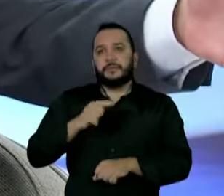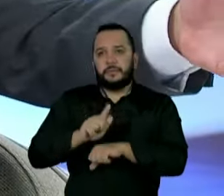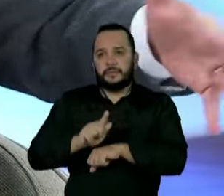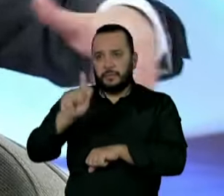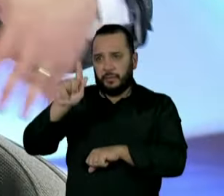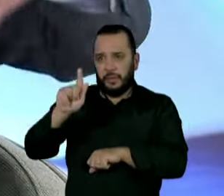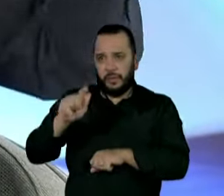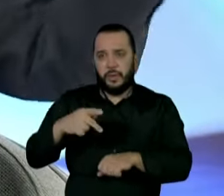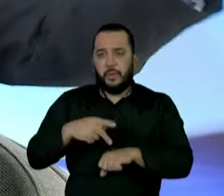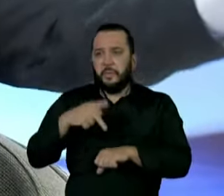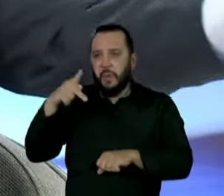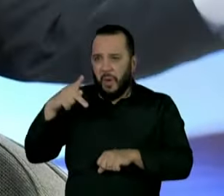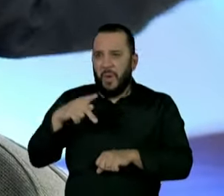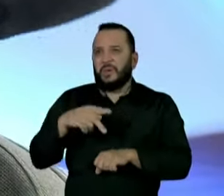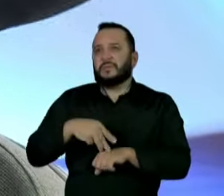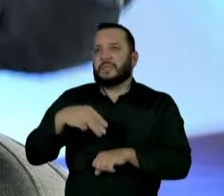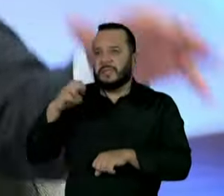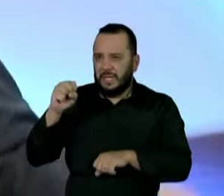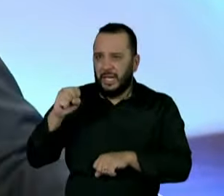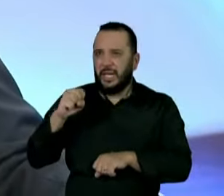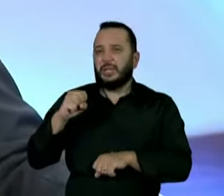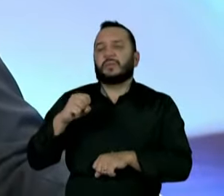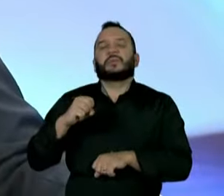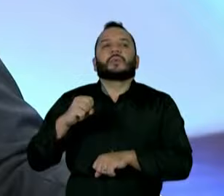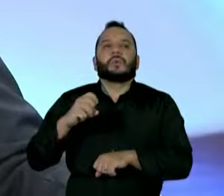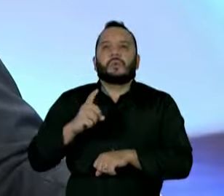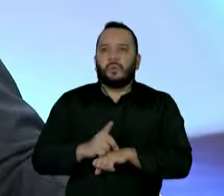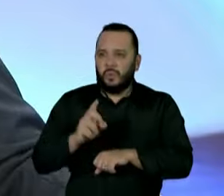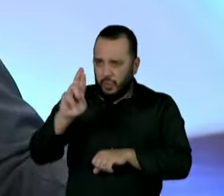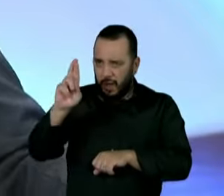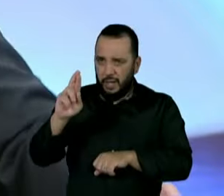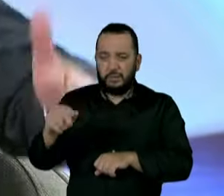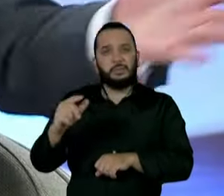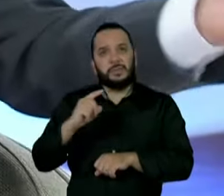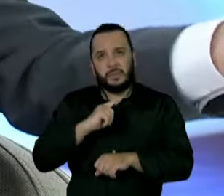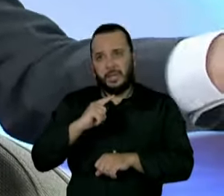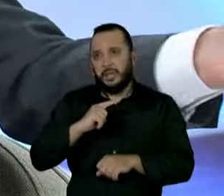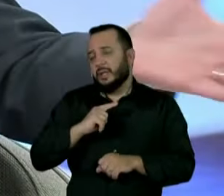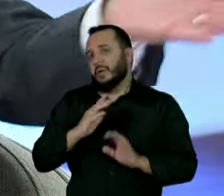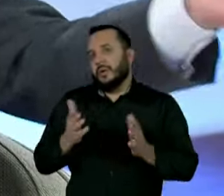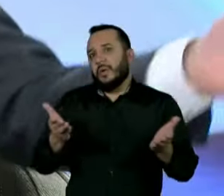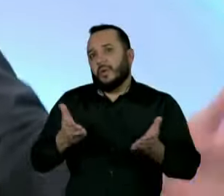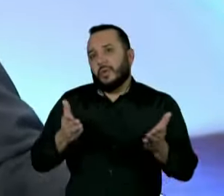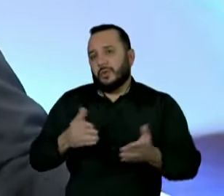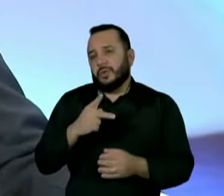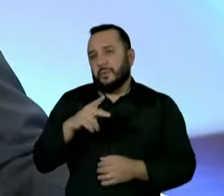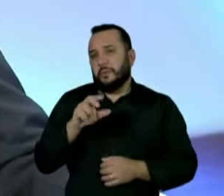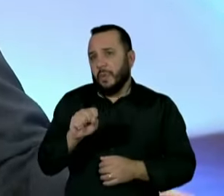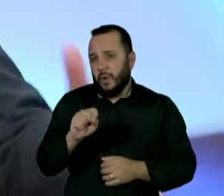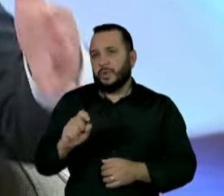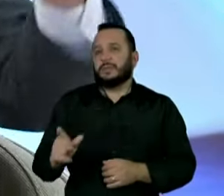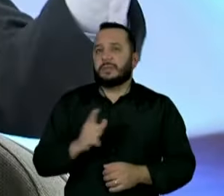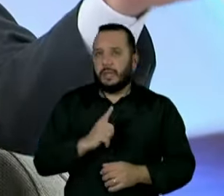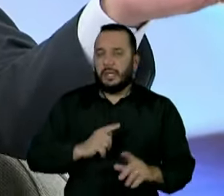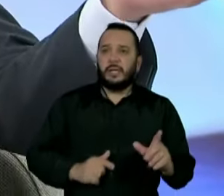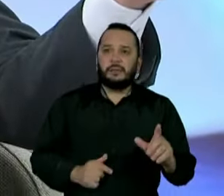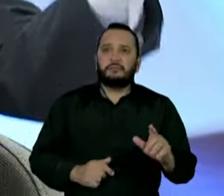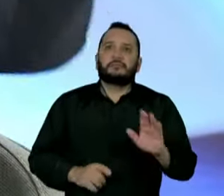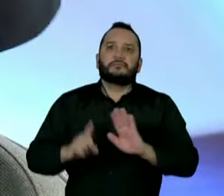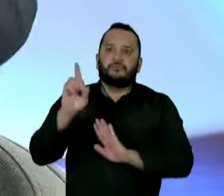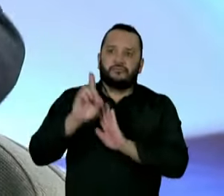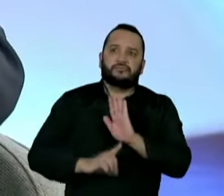doutorado, mestrado, embora sejam também cursos de especialização, hoje eles estão constitucionalmente garantidos por lei e não